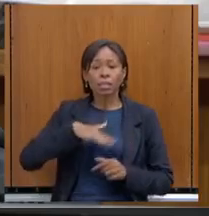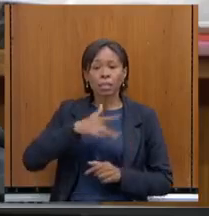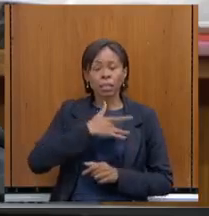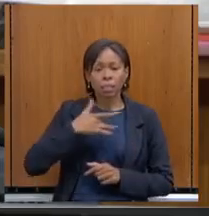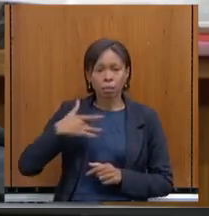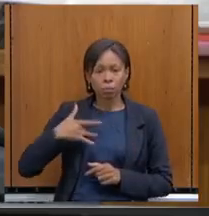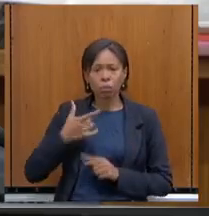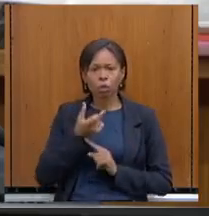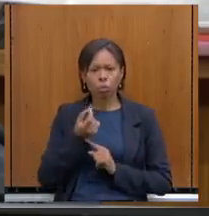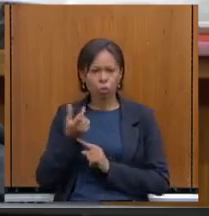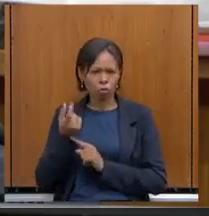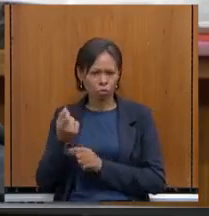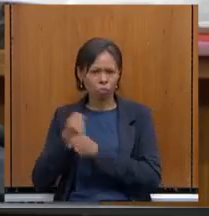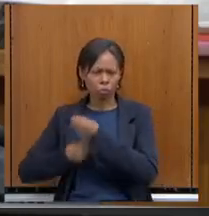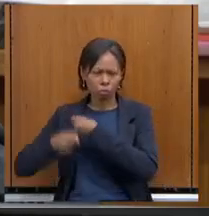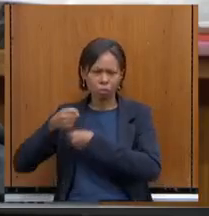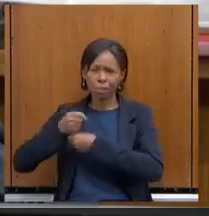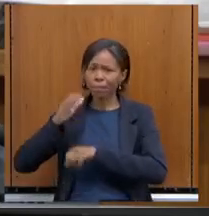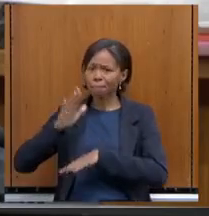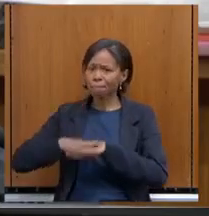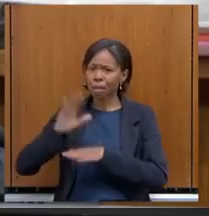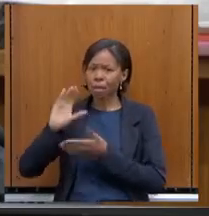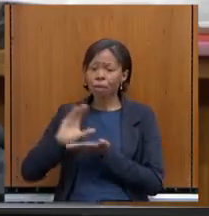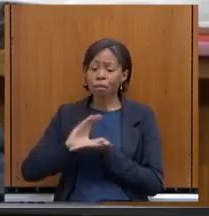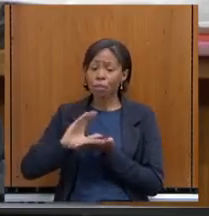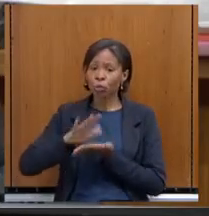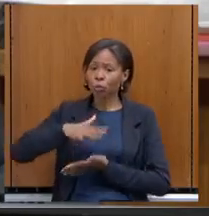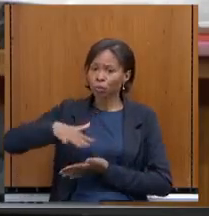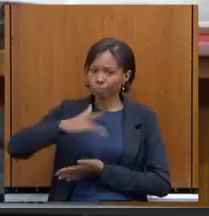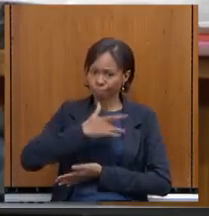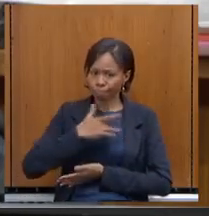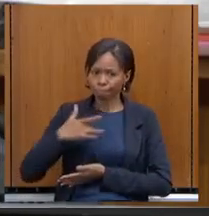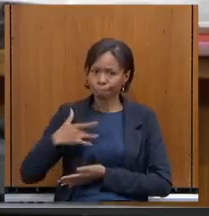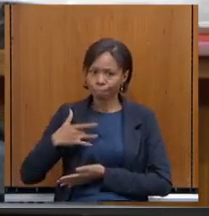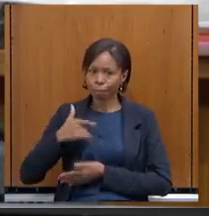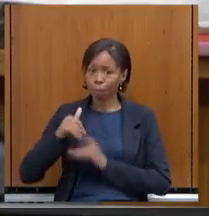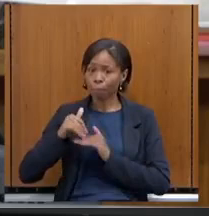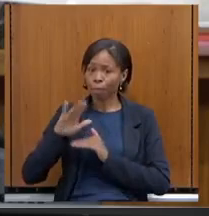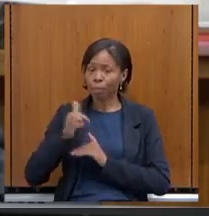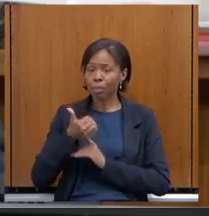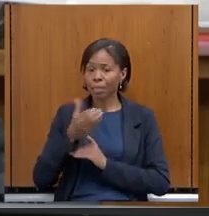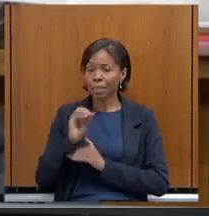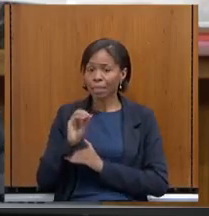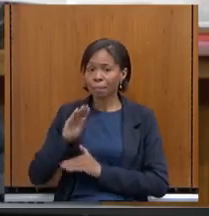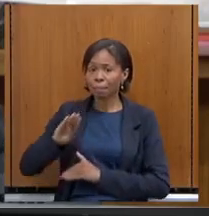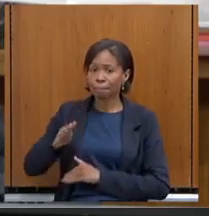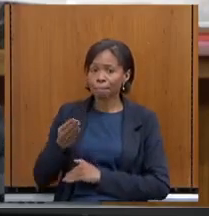o ano que mais houve investimento do Estado na saúde. Mais de 10 bilhões de reais.